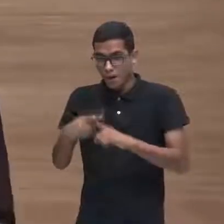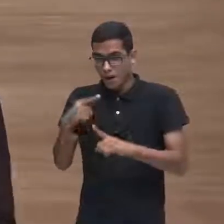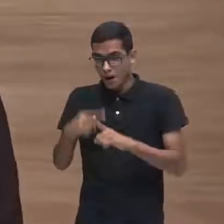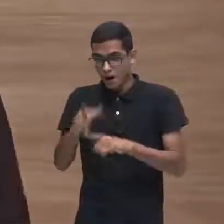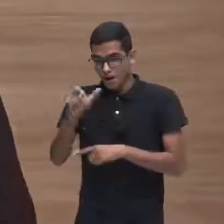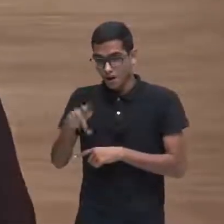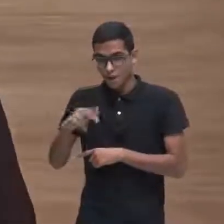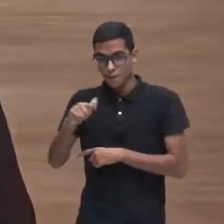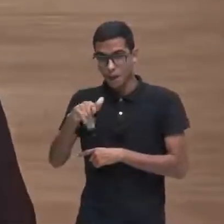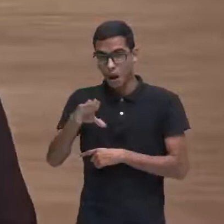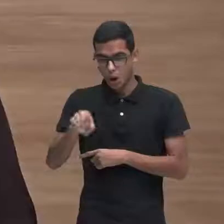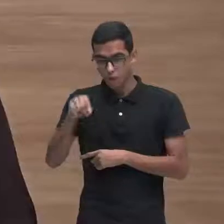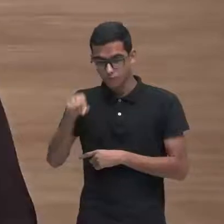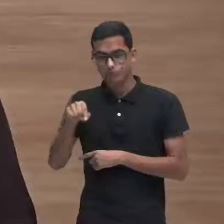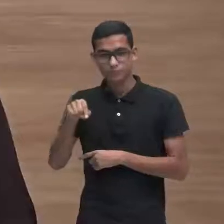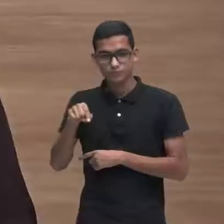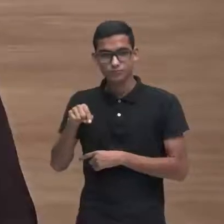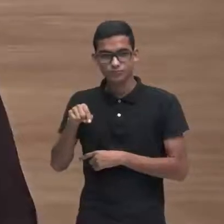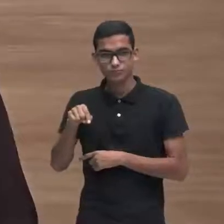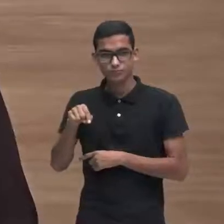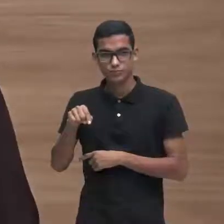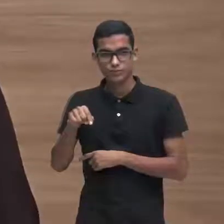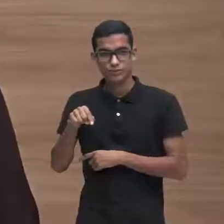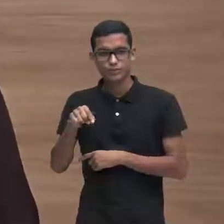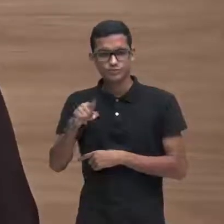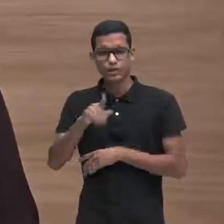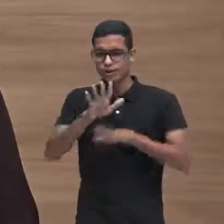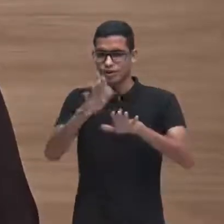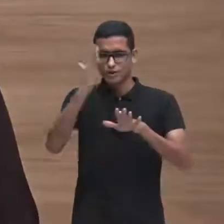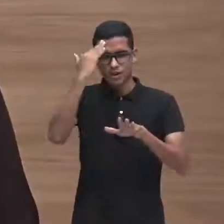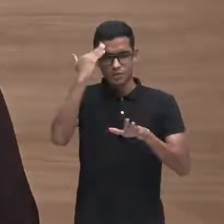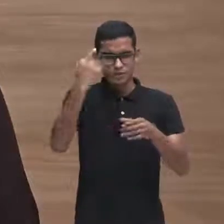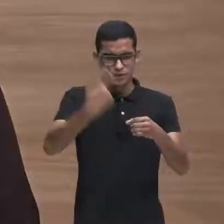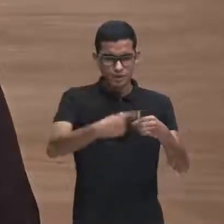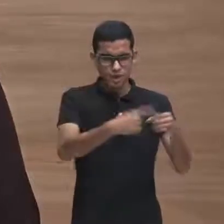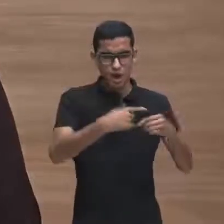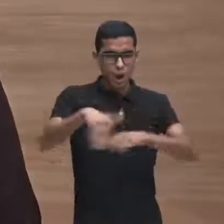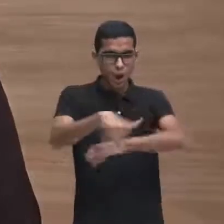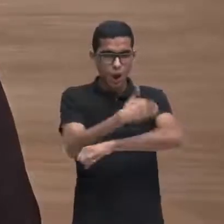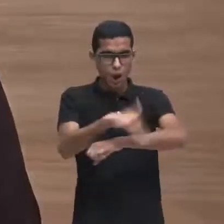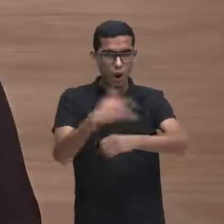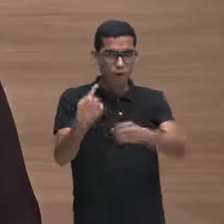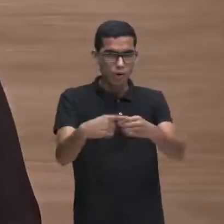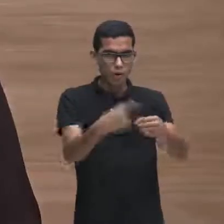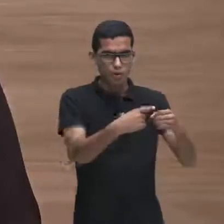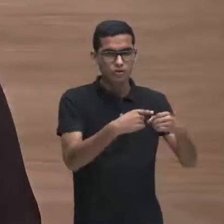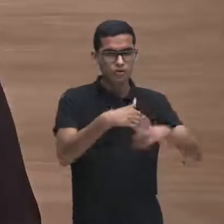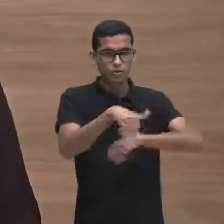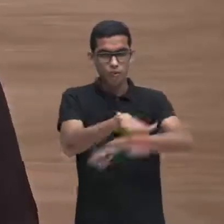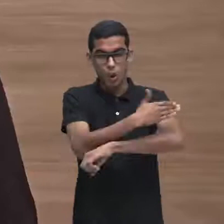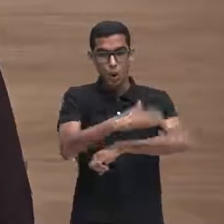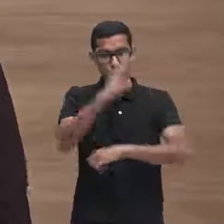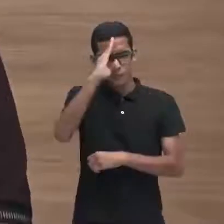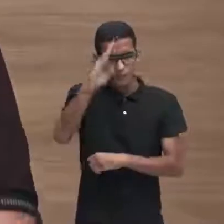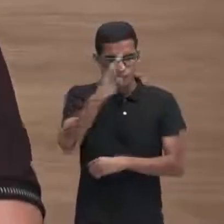sabemos que as ruas do interior dos municípios do interior principalmente da região norte